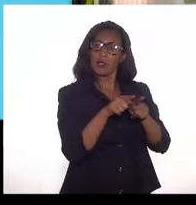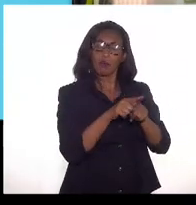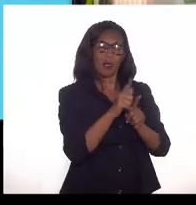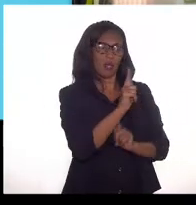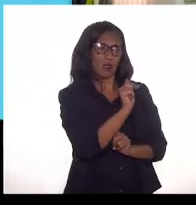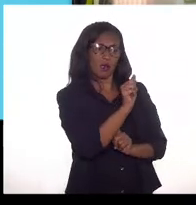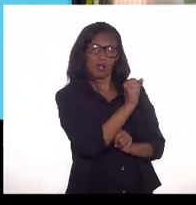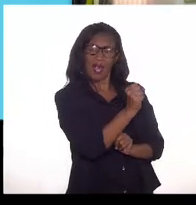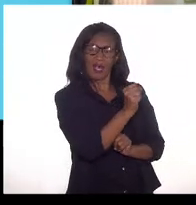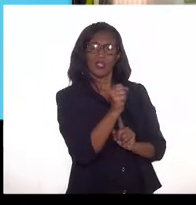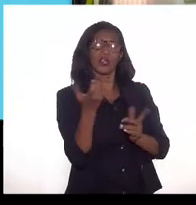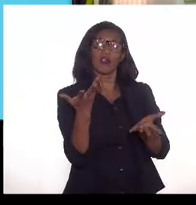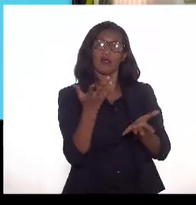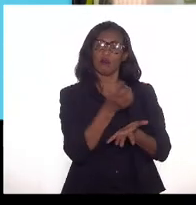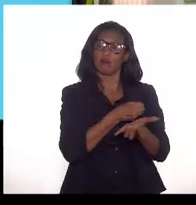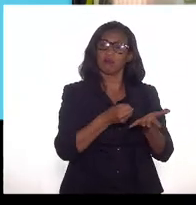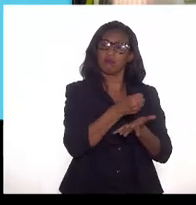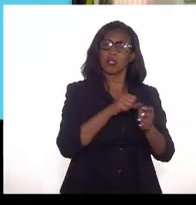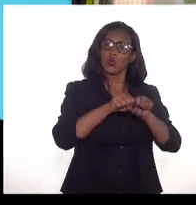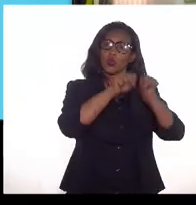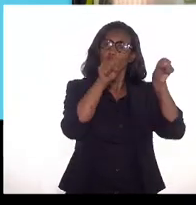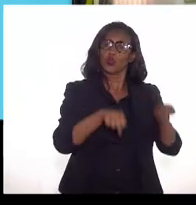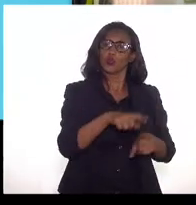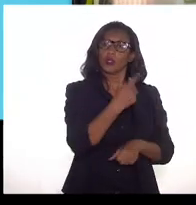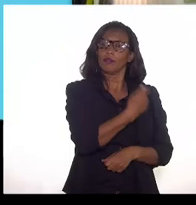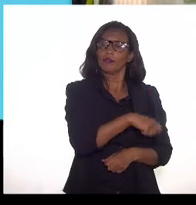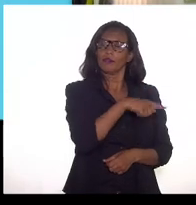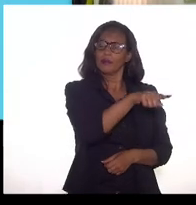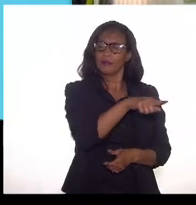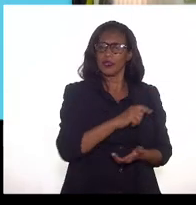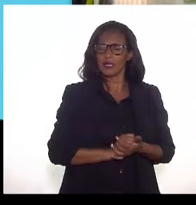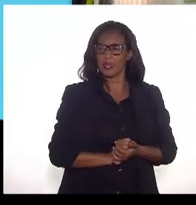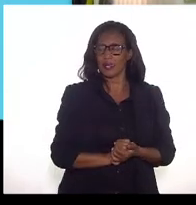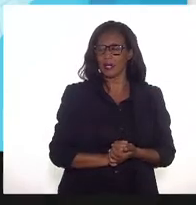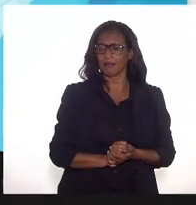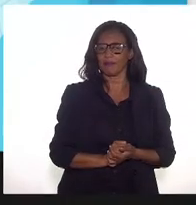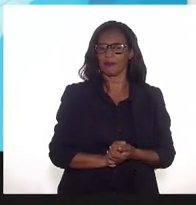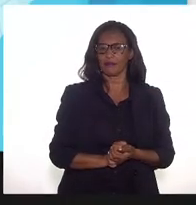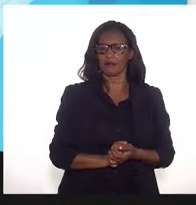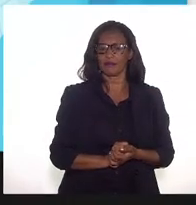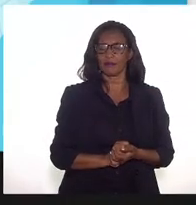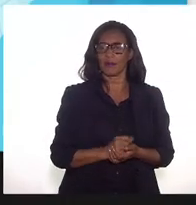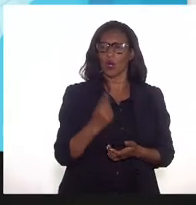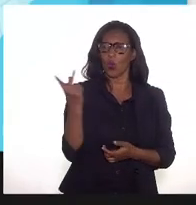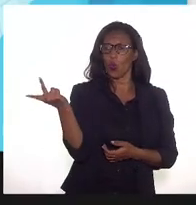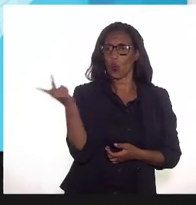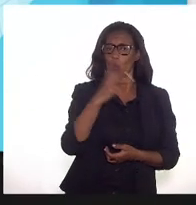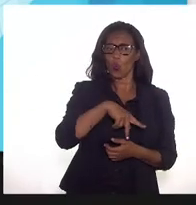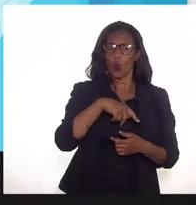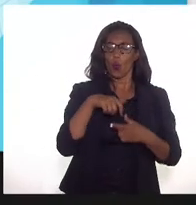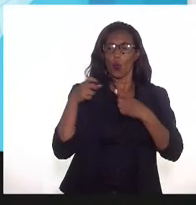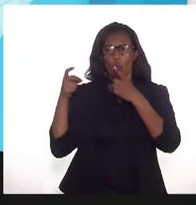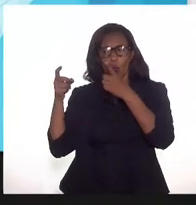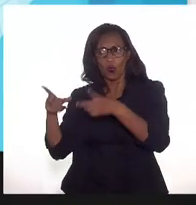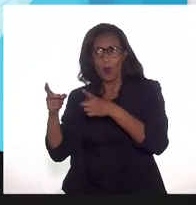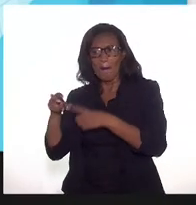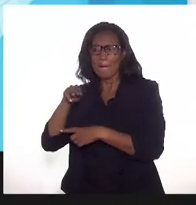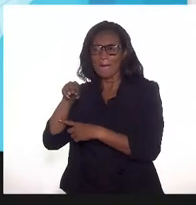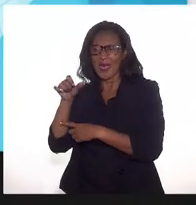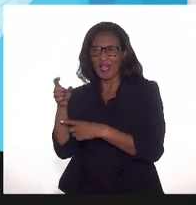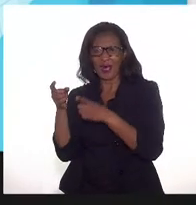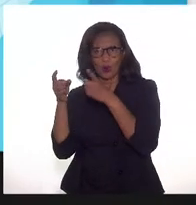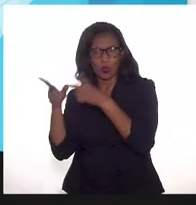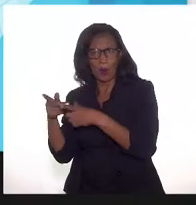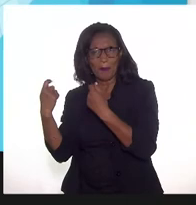infraestrutura então o mercado precisa da infraestrutura a infraestrutura precisa que haja mercado